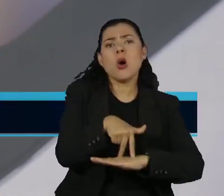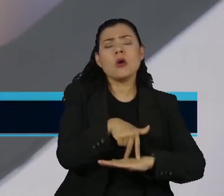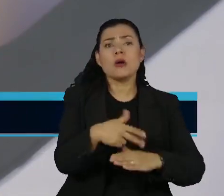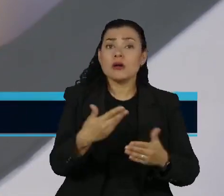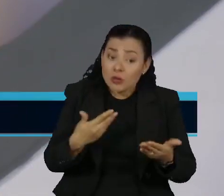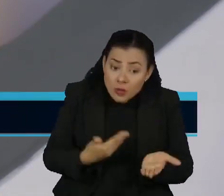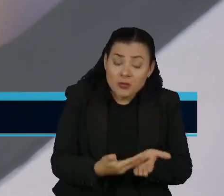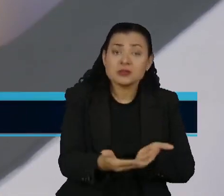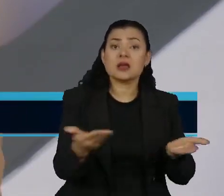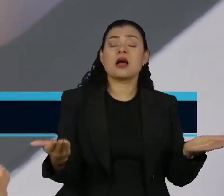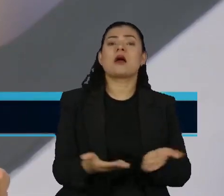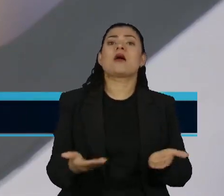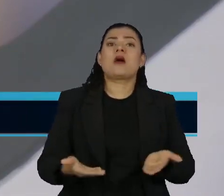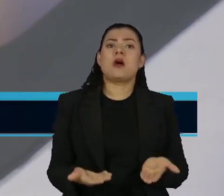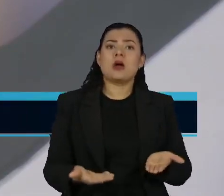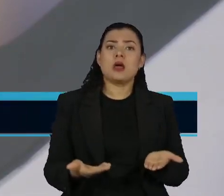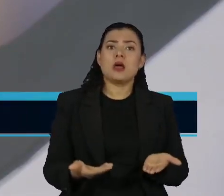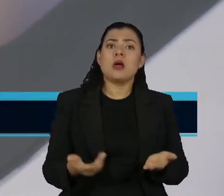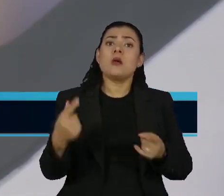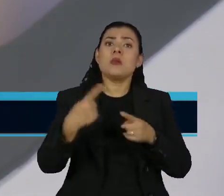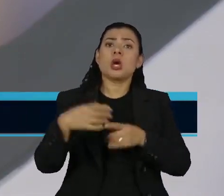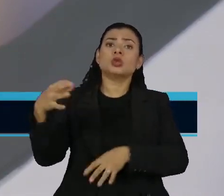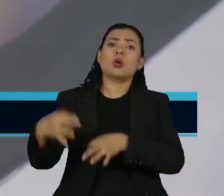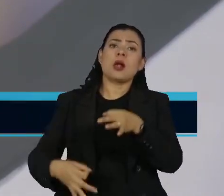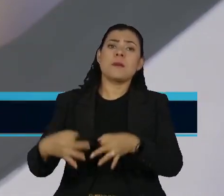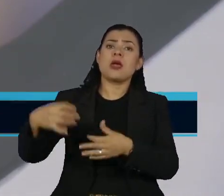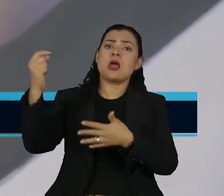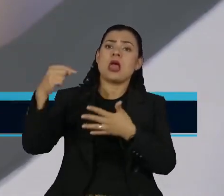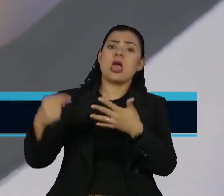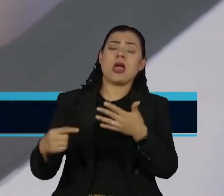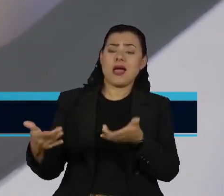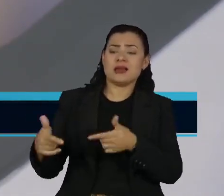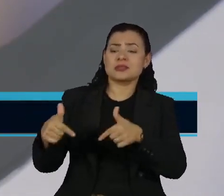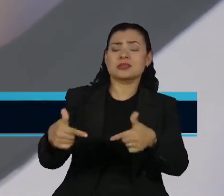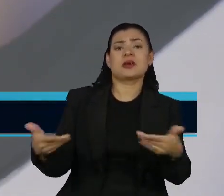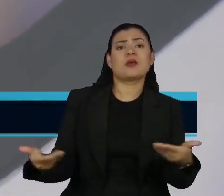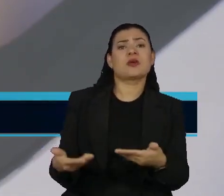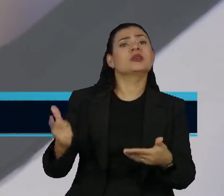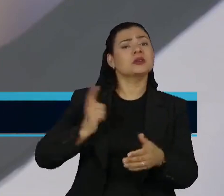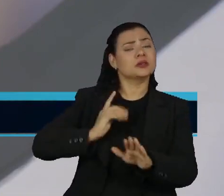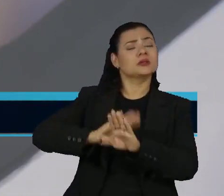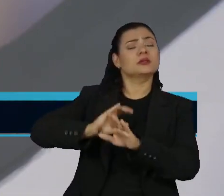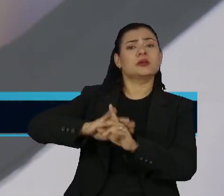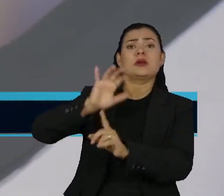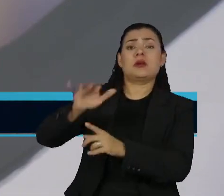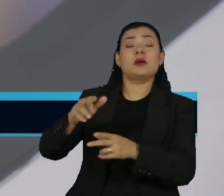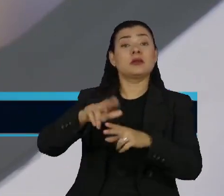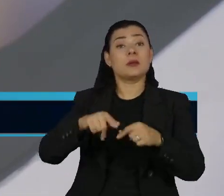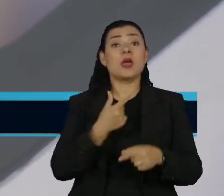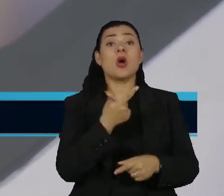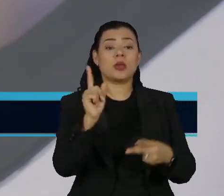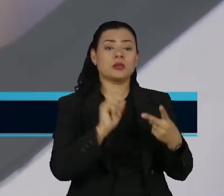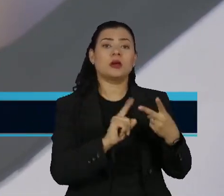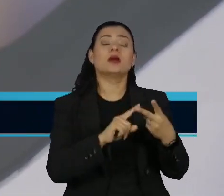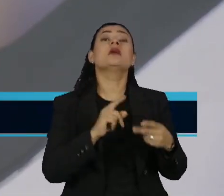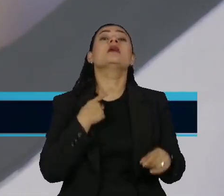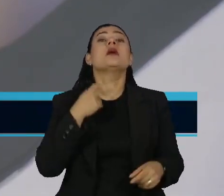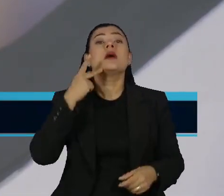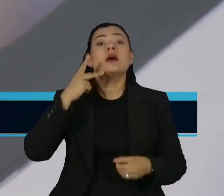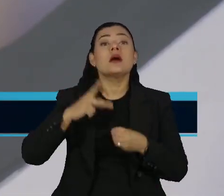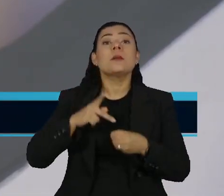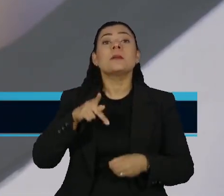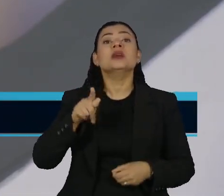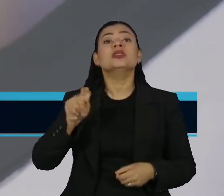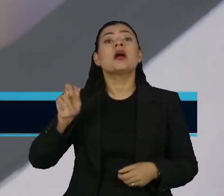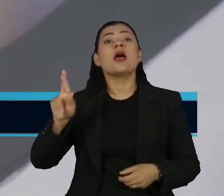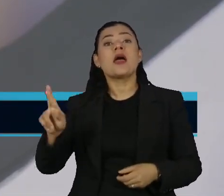processo de tirar tanto viés dos julgamentos de como a justiça opera. Tem outra vaga importantíssima aberta de Procuradoria-Geral da